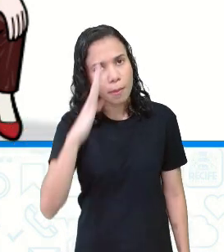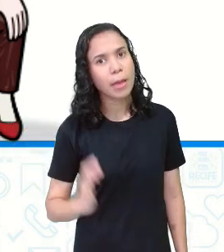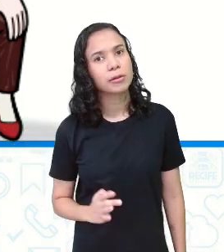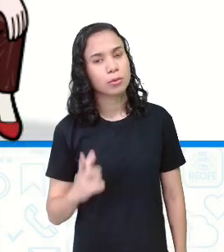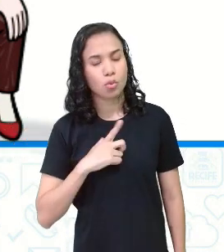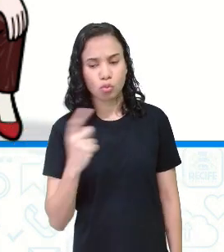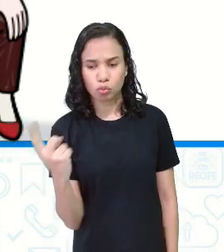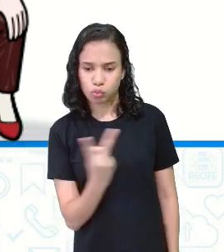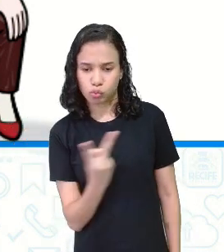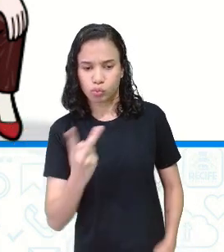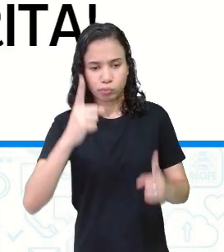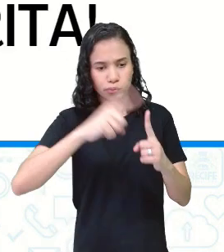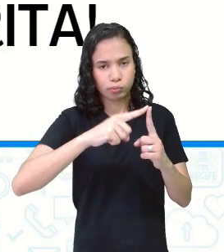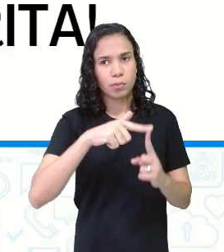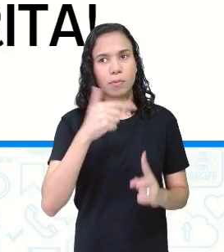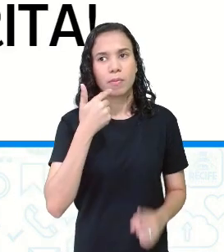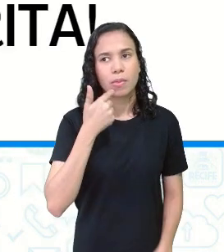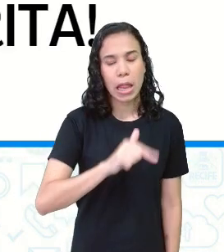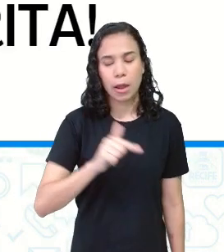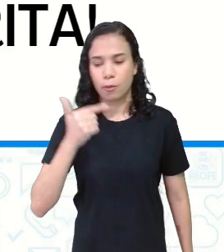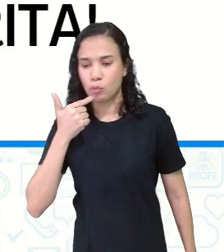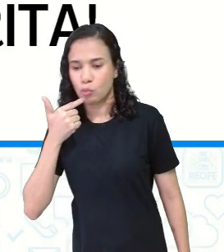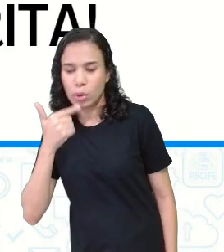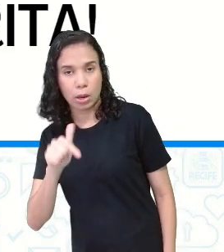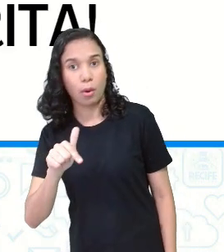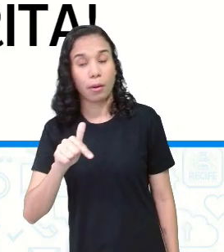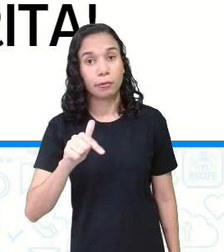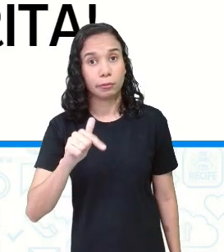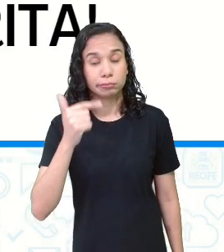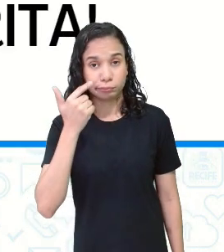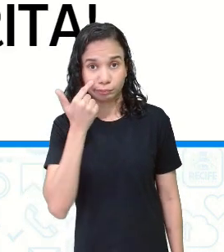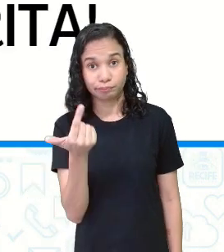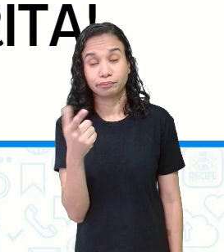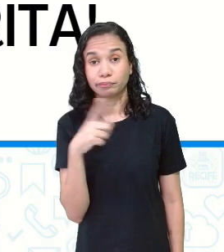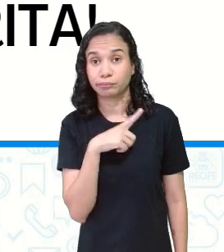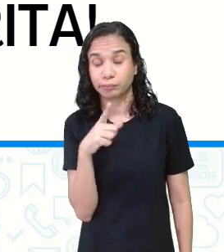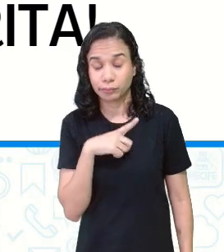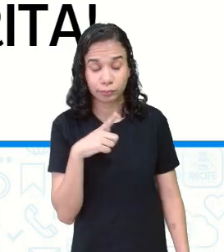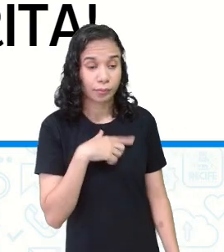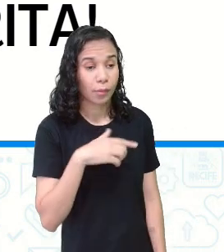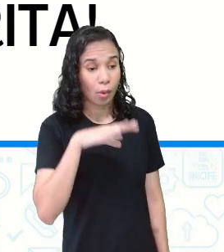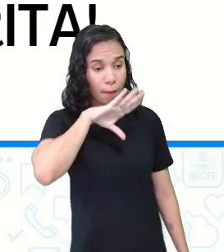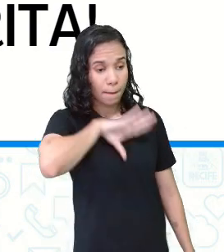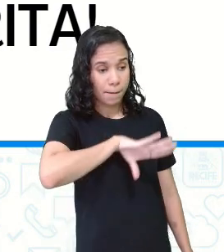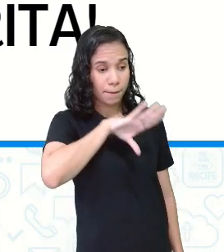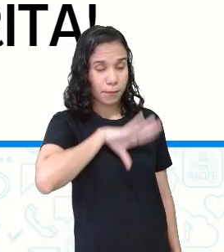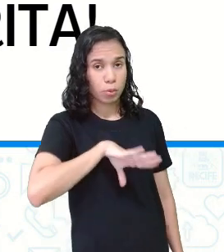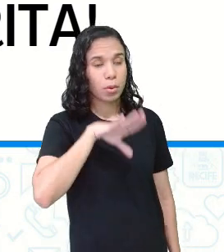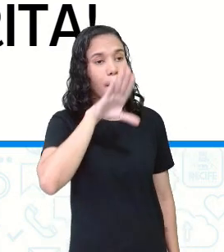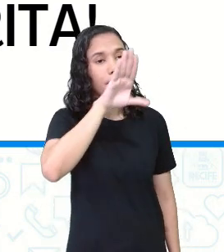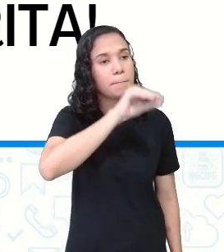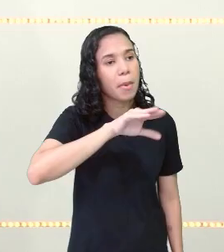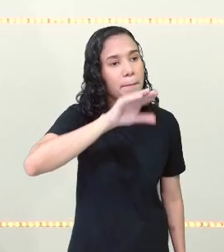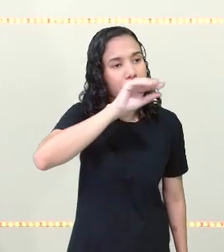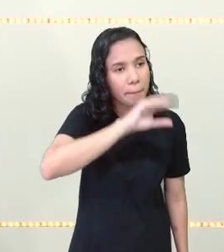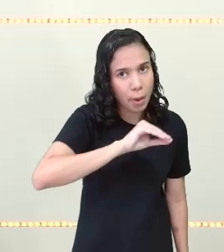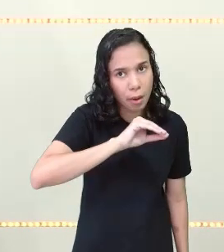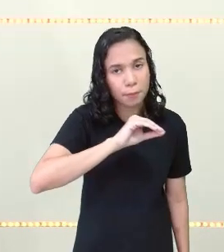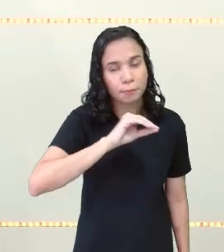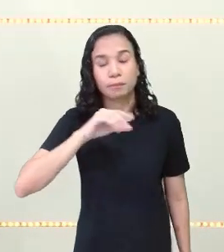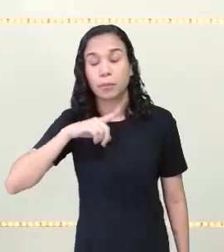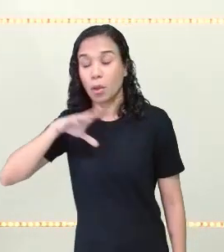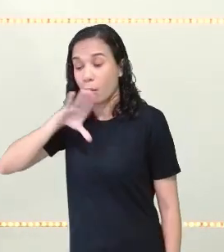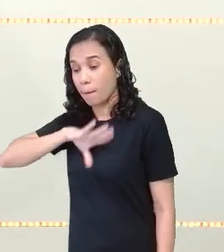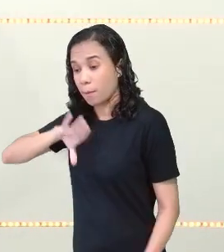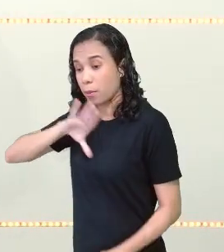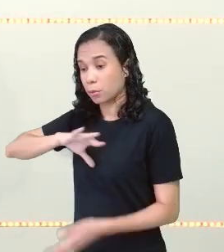mesmo. Existem duas línguas portuguesas. Existe a língua portuguesa falada e